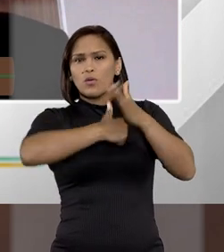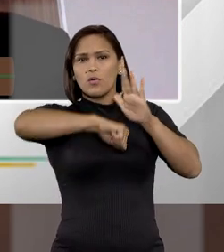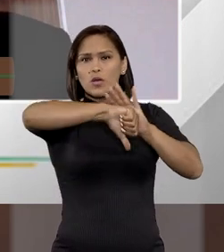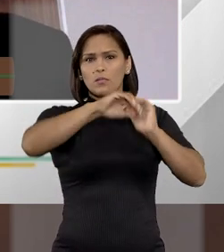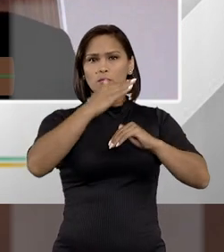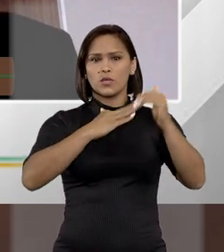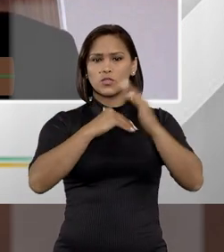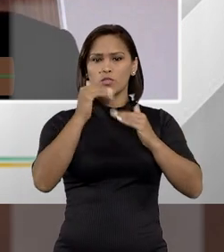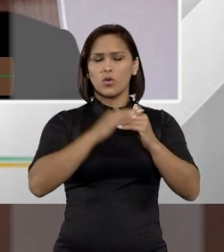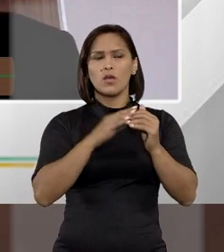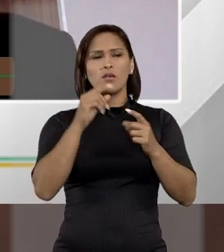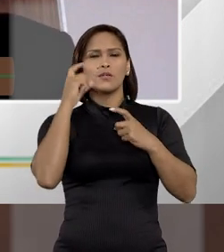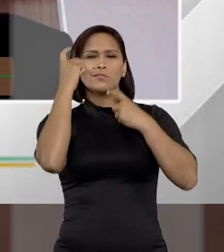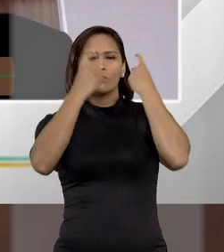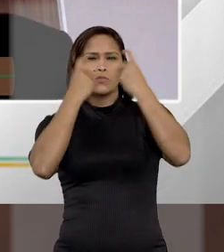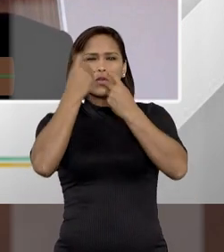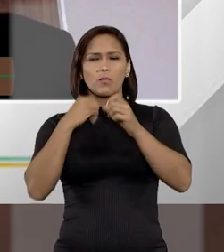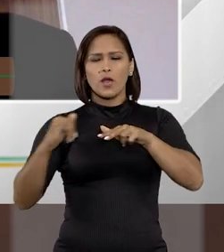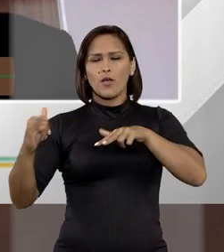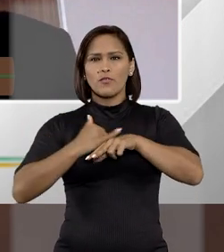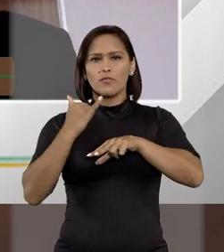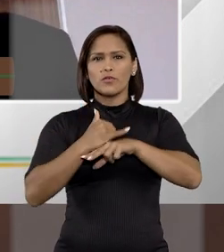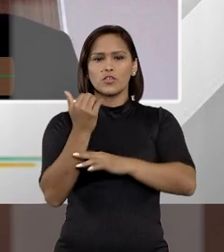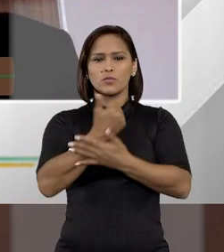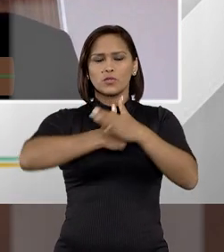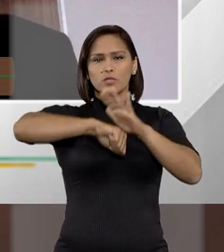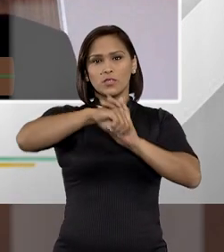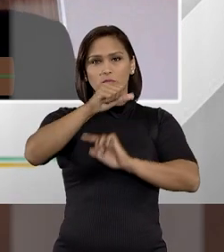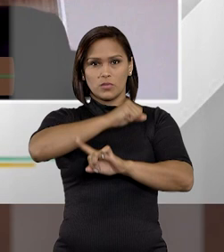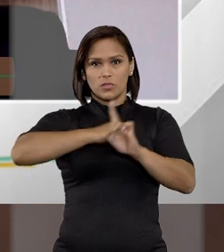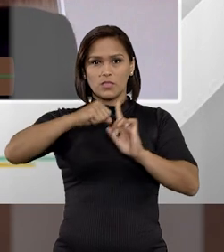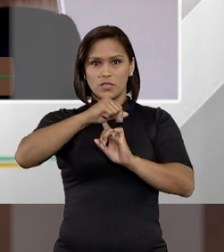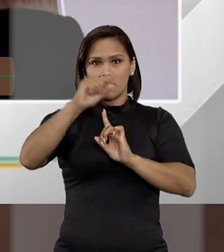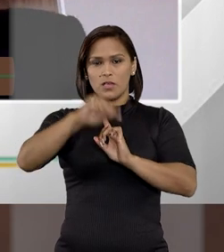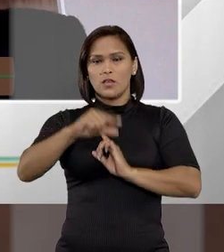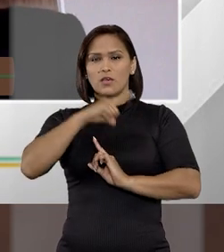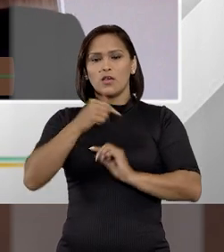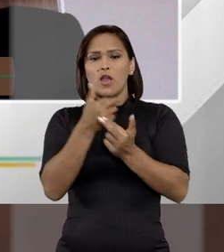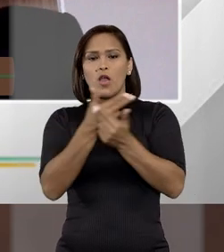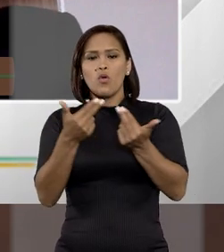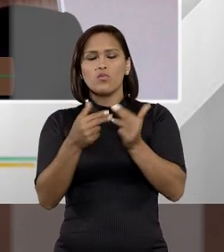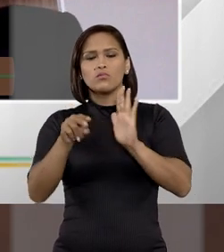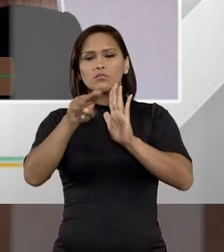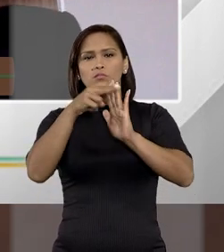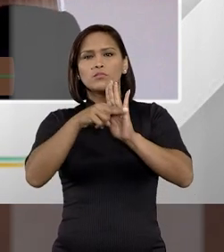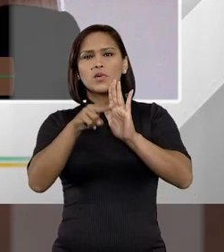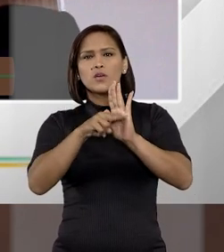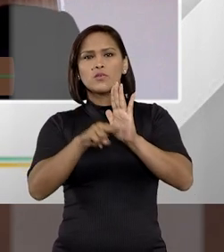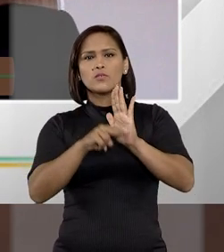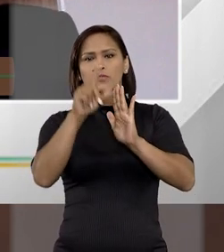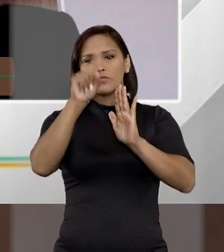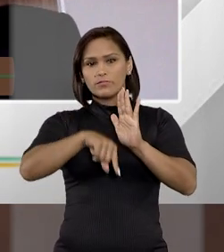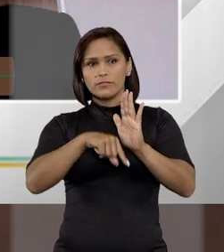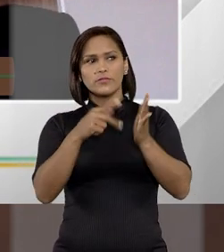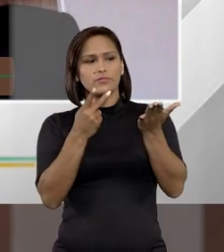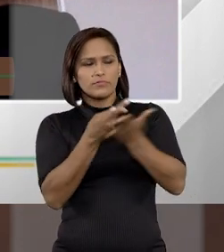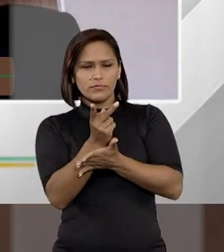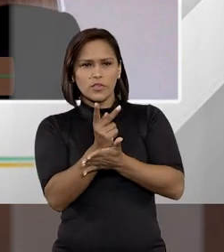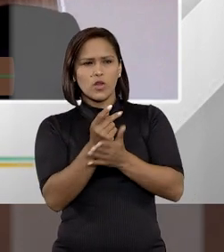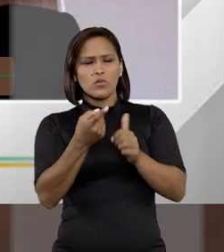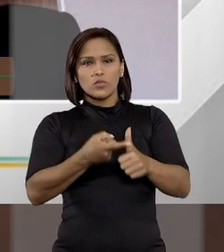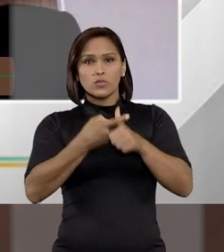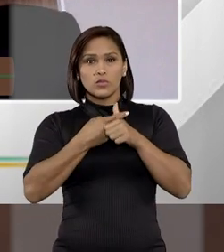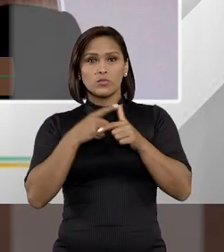criminoso do que se preocupando aí com a vítima do crime e com a própria sociedade. E nós temos alguns positivos que, de fato, foram